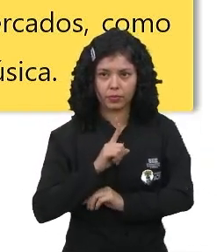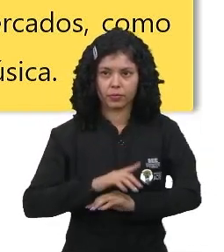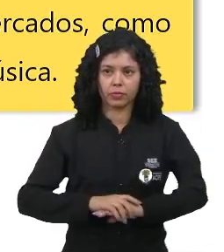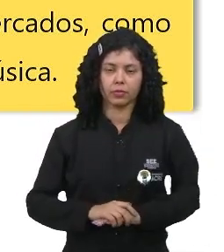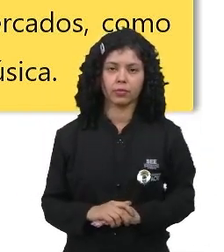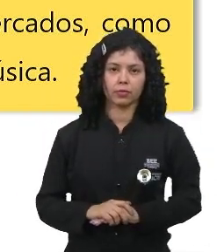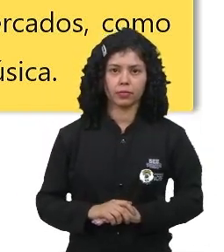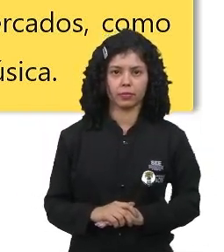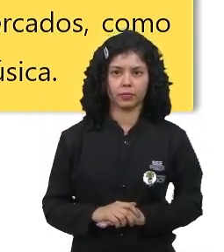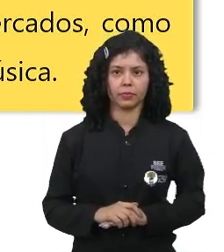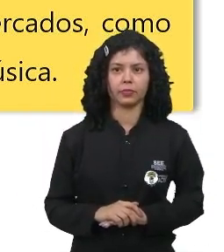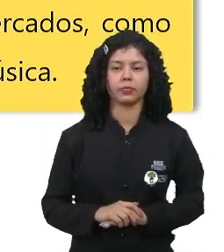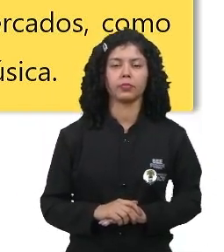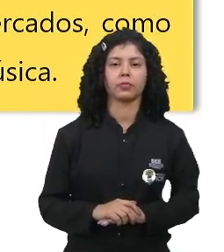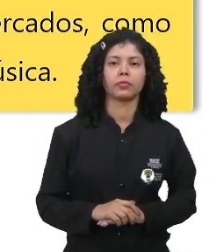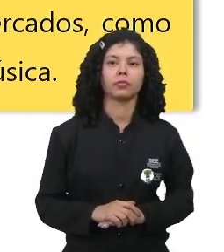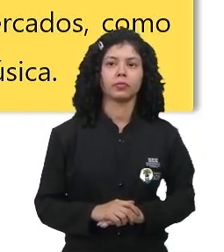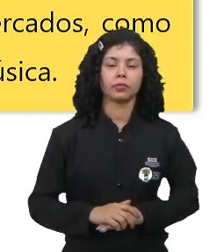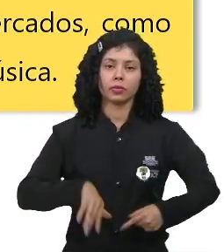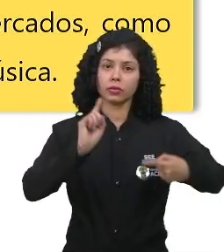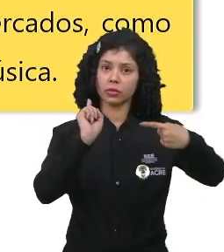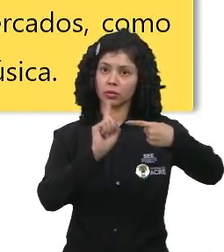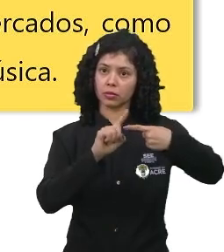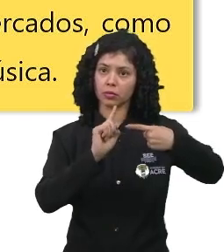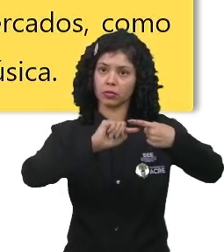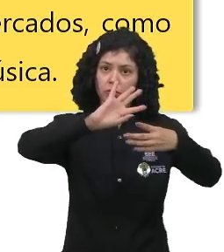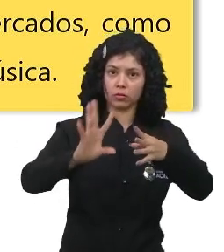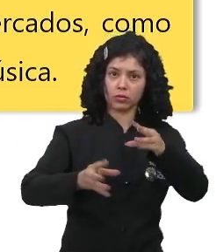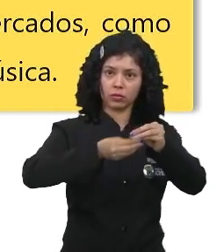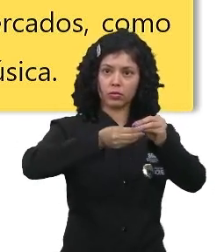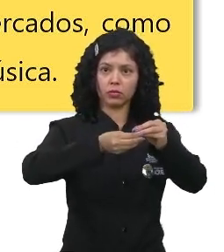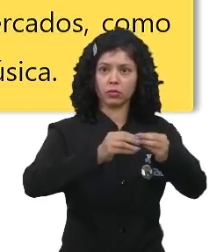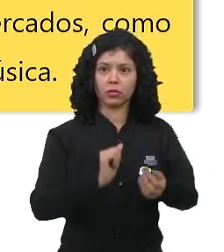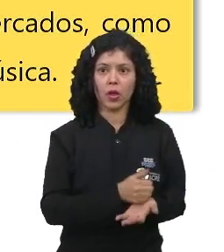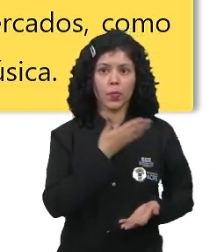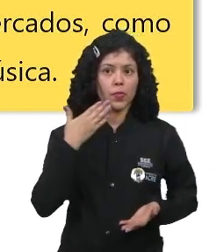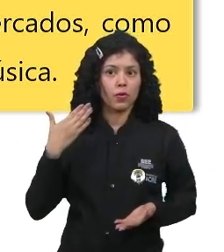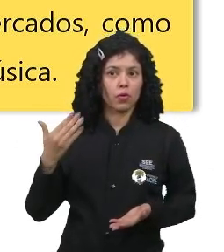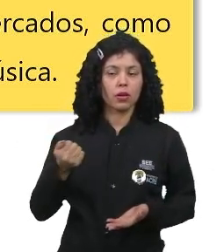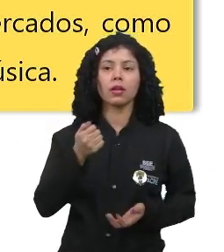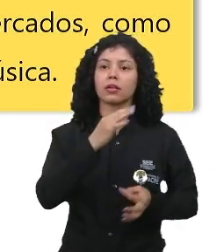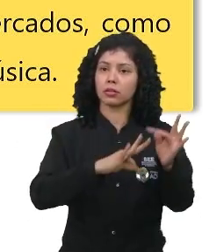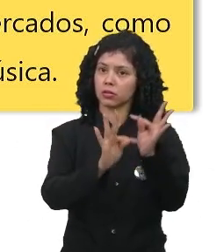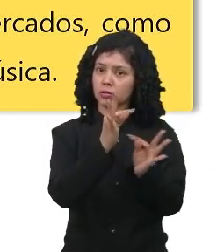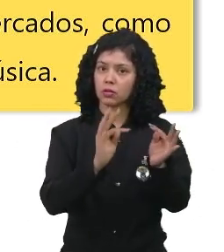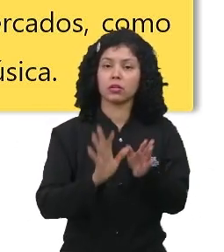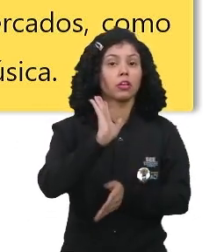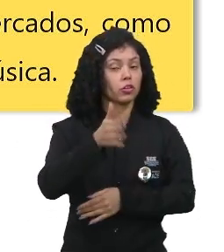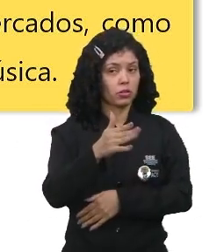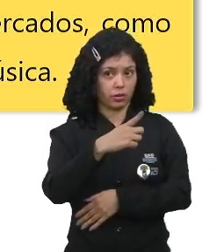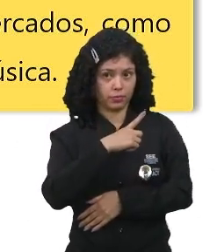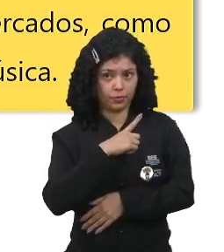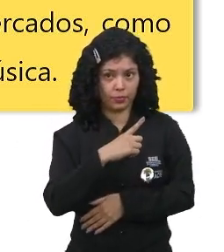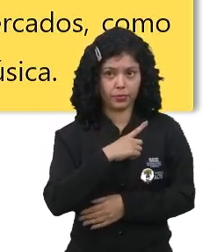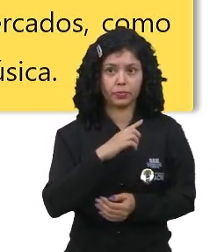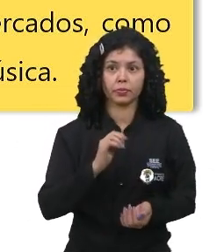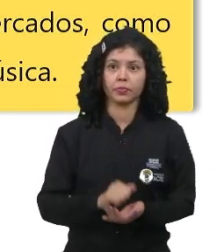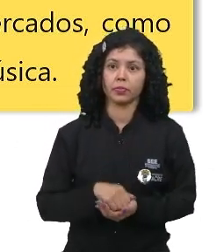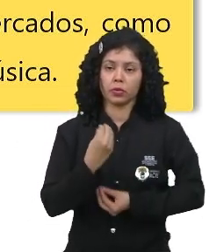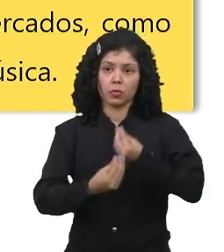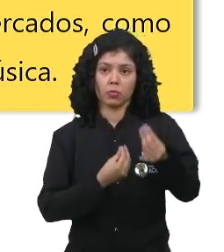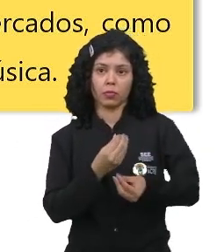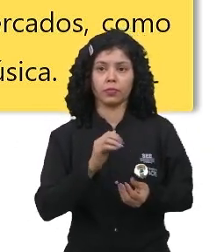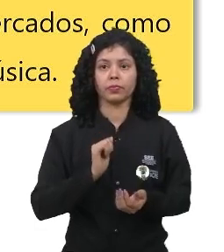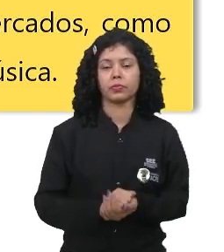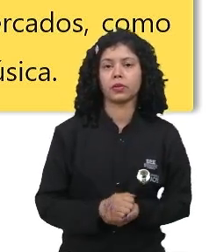na cor amarela. inovação, inovação incremental, melhorias graduais em tecnologias existentes,